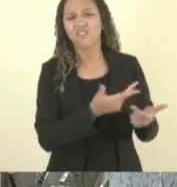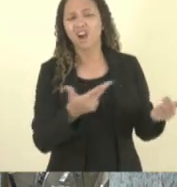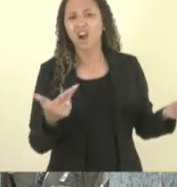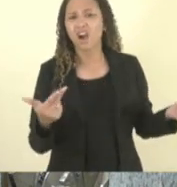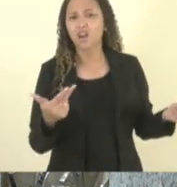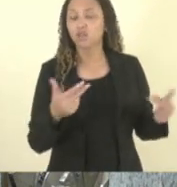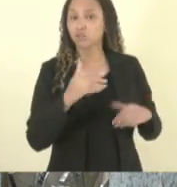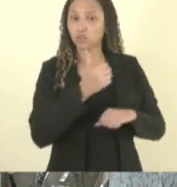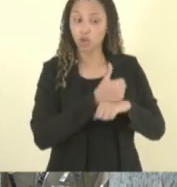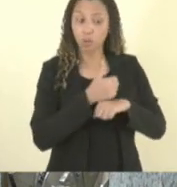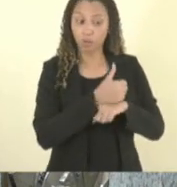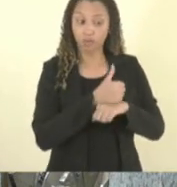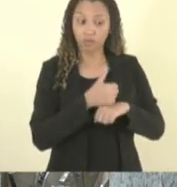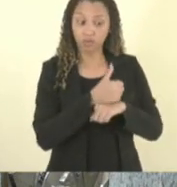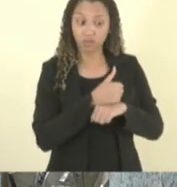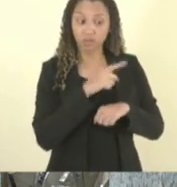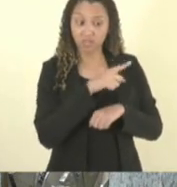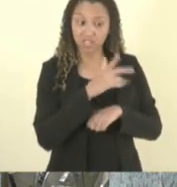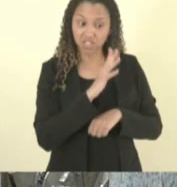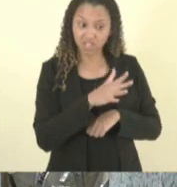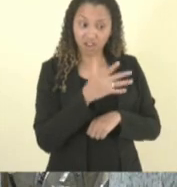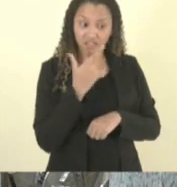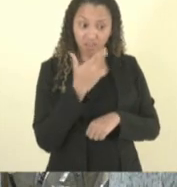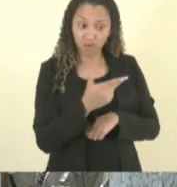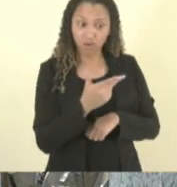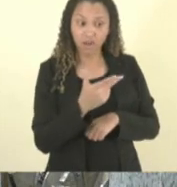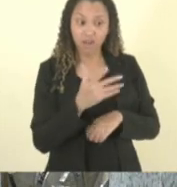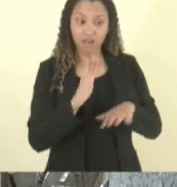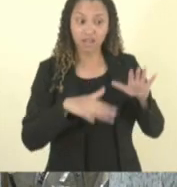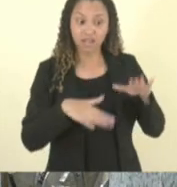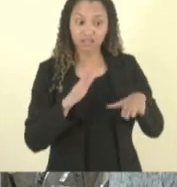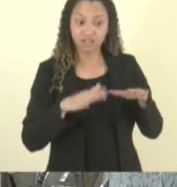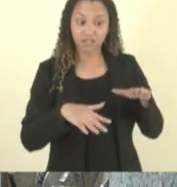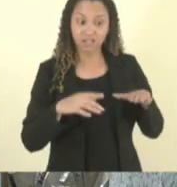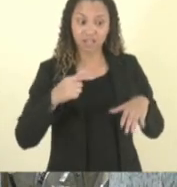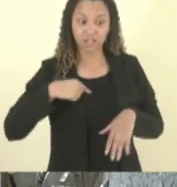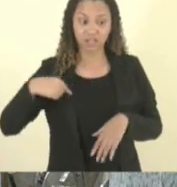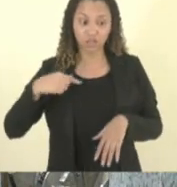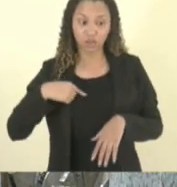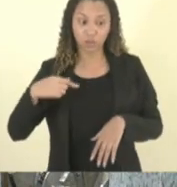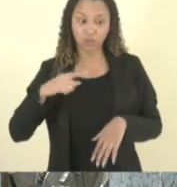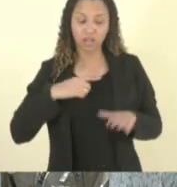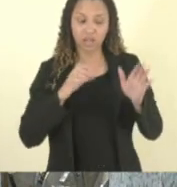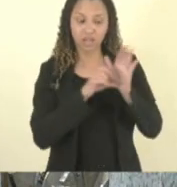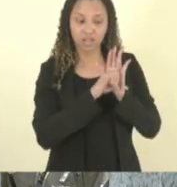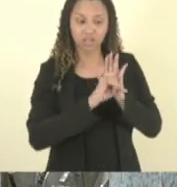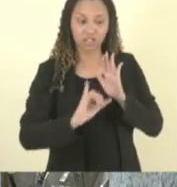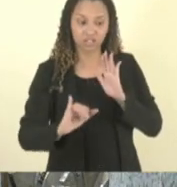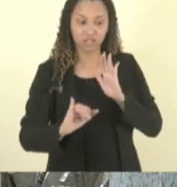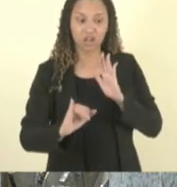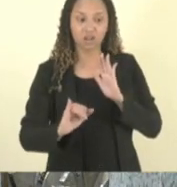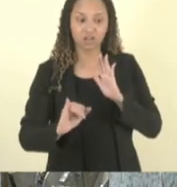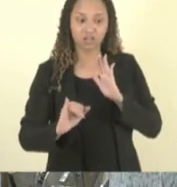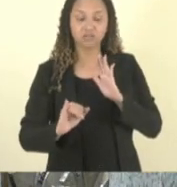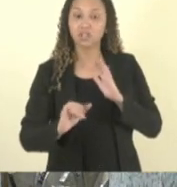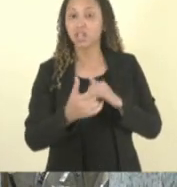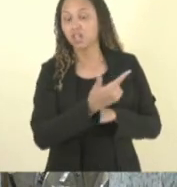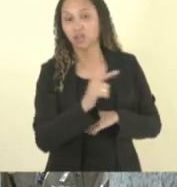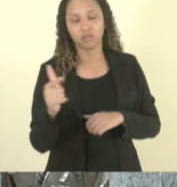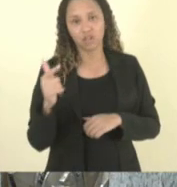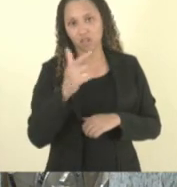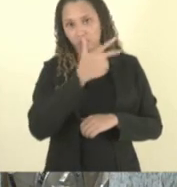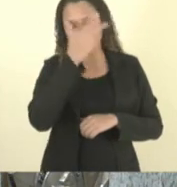você acabou de dizer que às vezes a CEDU lança o edital e não tem e não tem pessoas